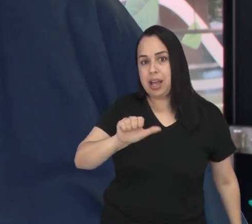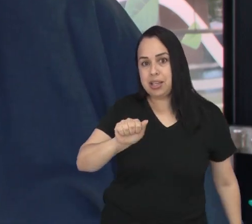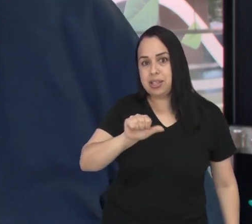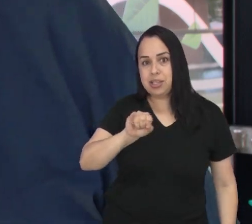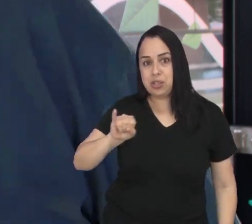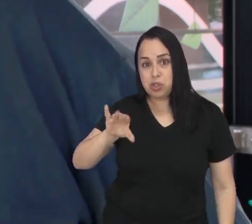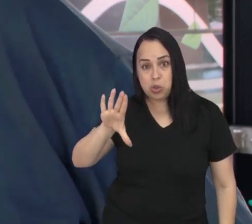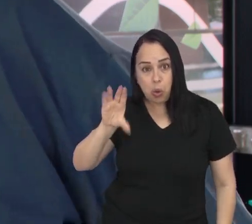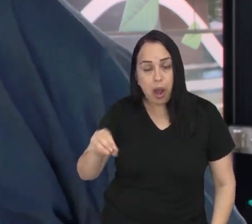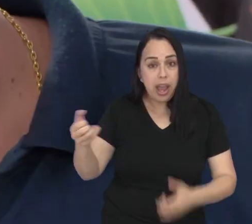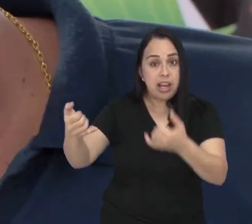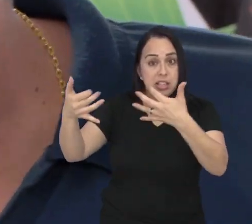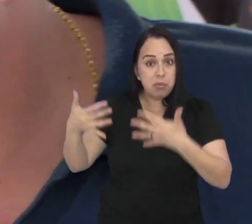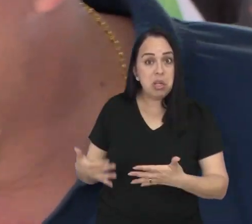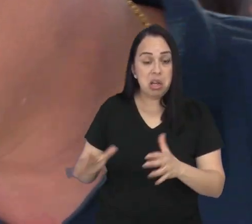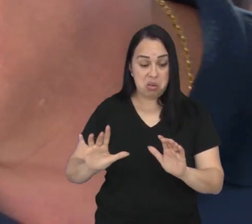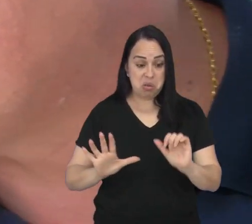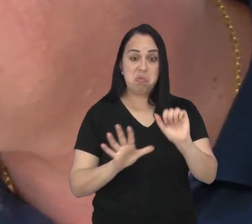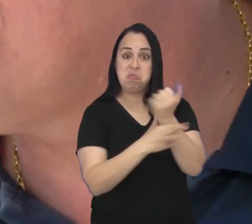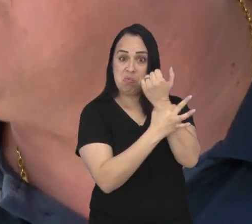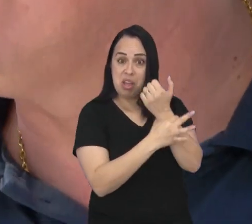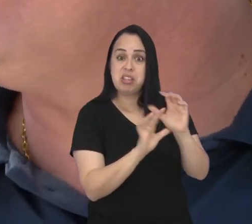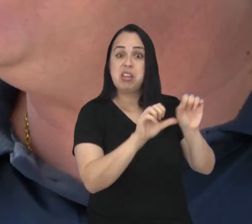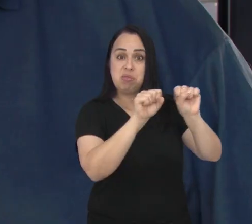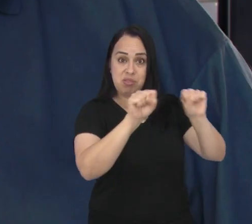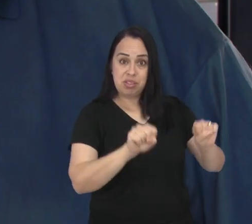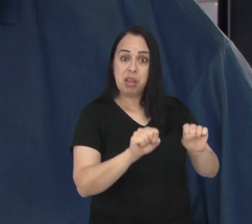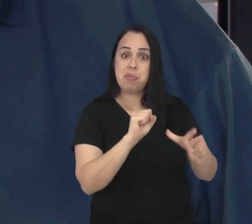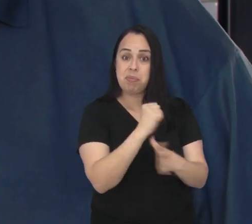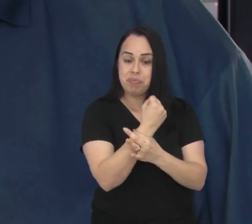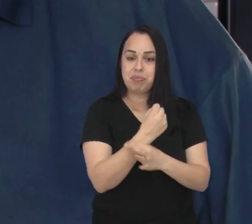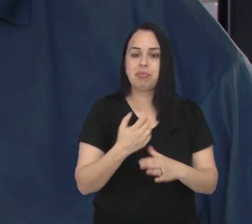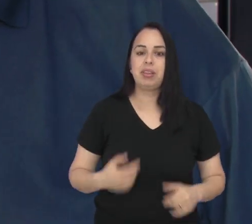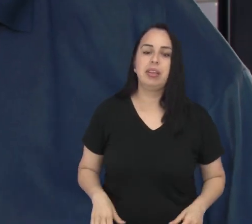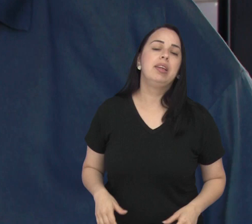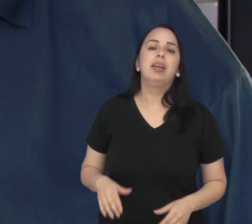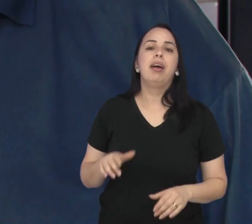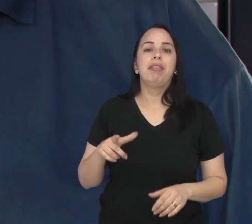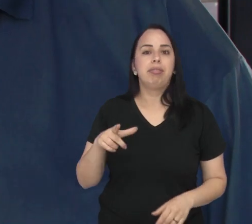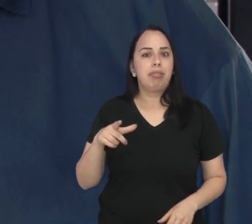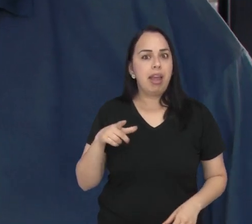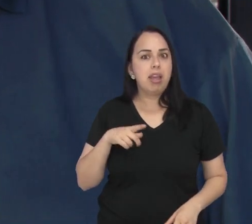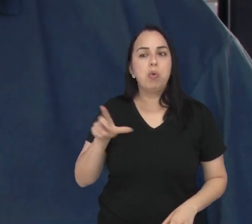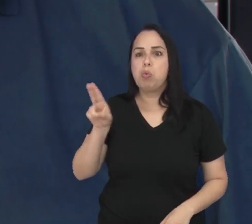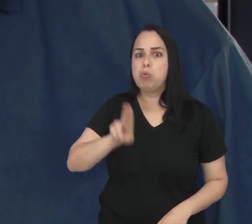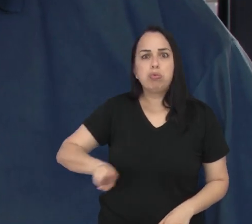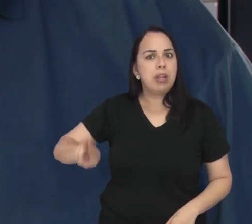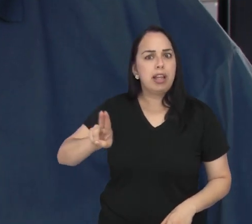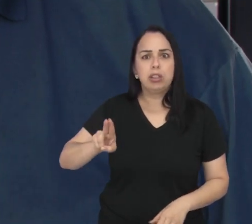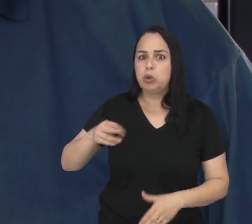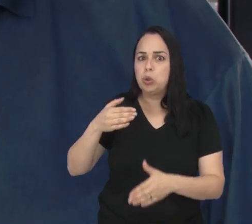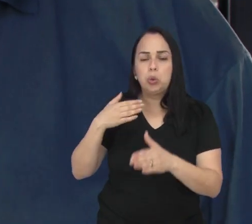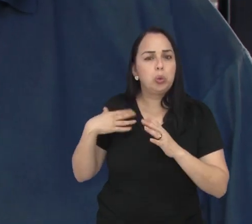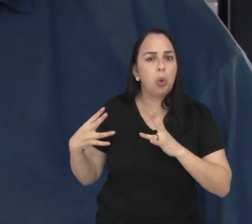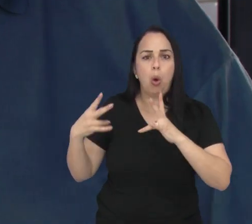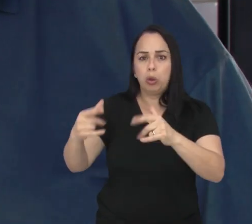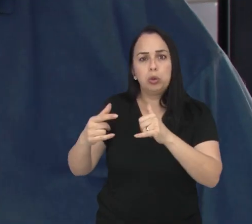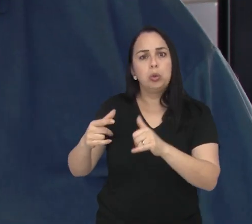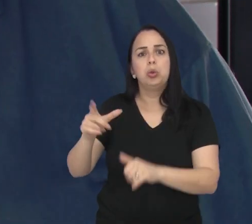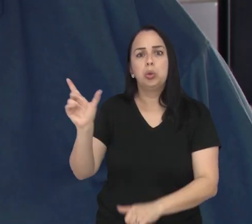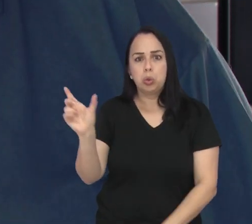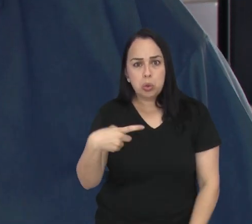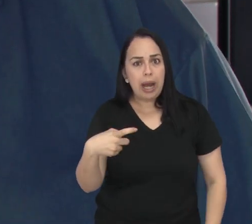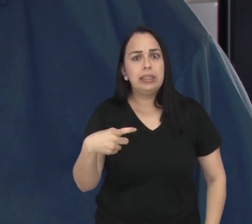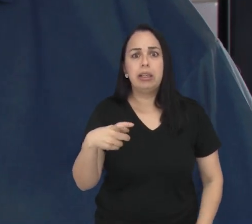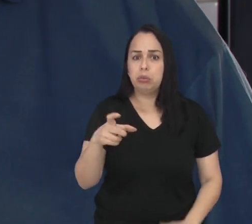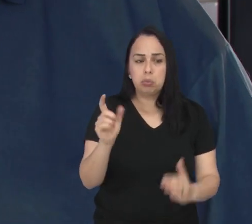do trânsito, ainda garante. O sistema é seguro. É meio seguro, tem as maiores bandeiras do país, estão nessa parceria com o